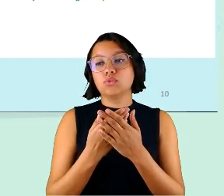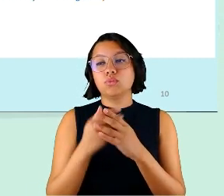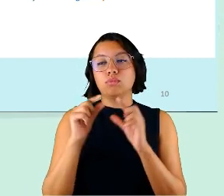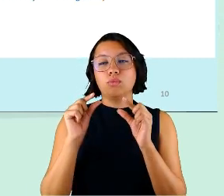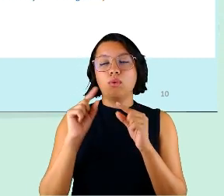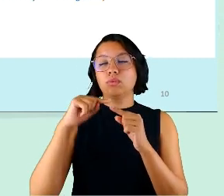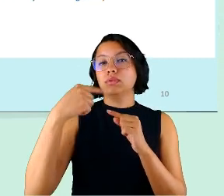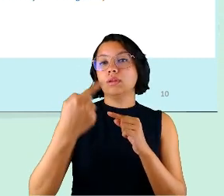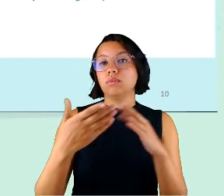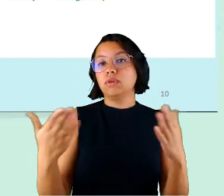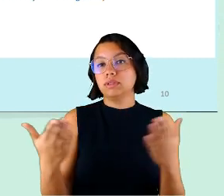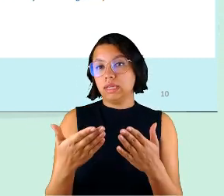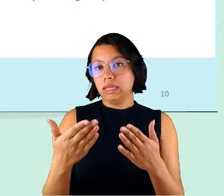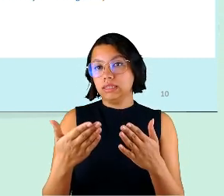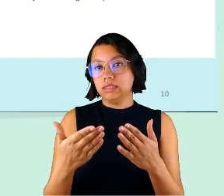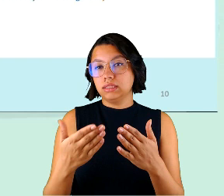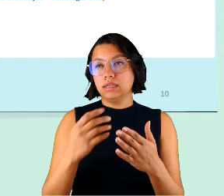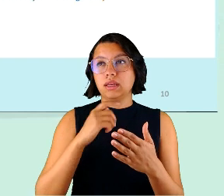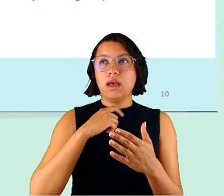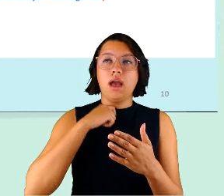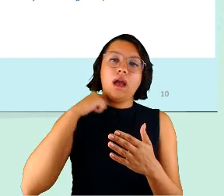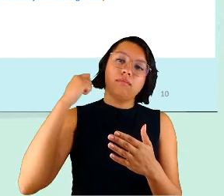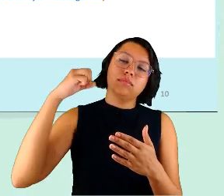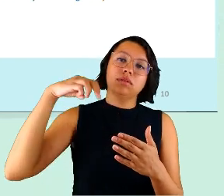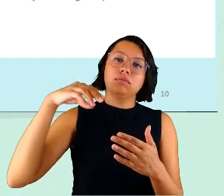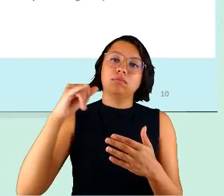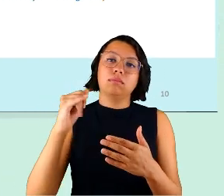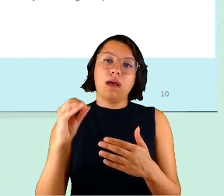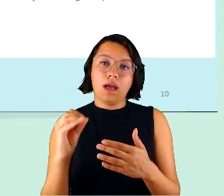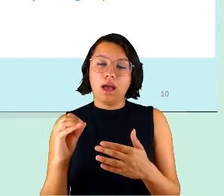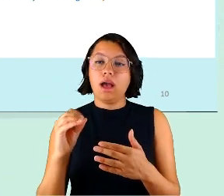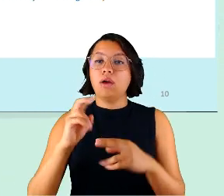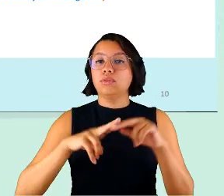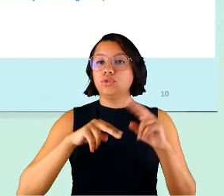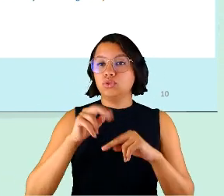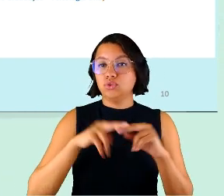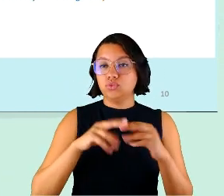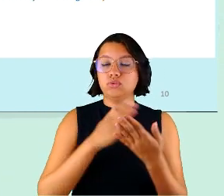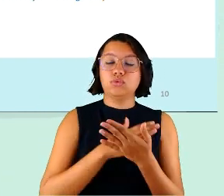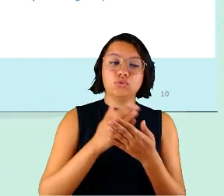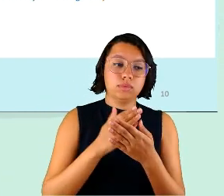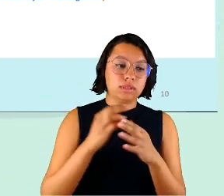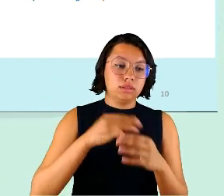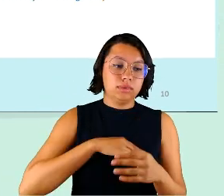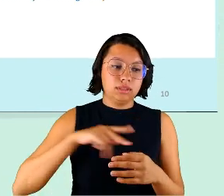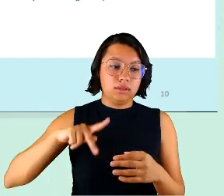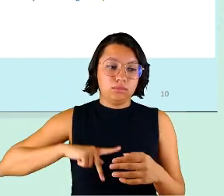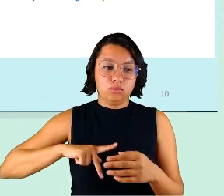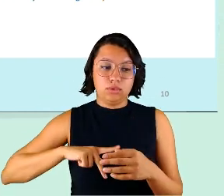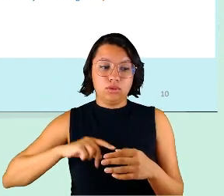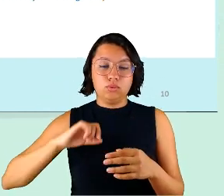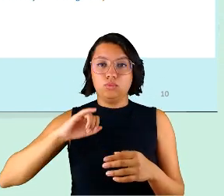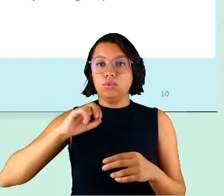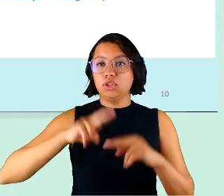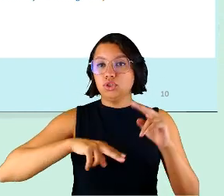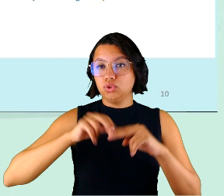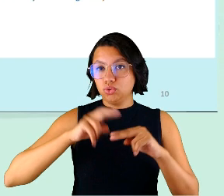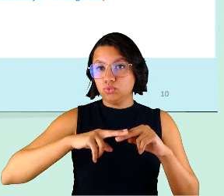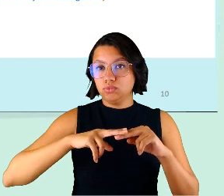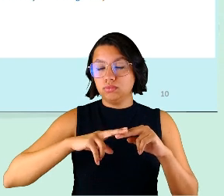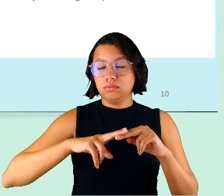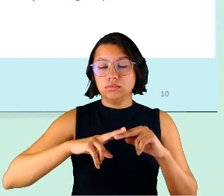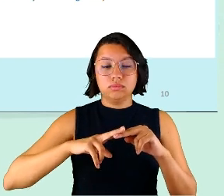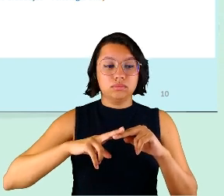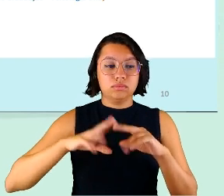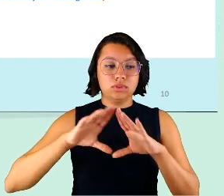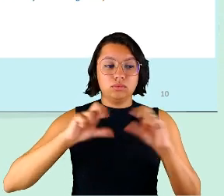pouquinho depois aqui nesse foi abril, maio e junho acho que esse aqui deve ter começado o Ministério Público em junho e